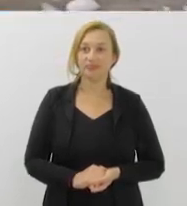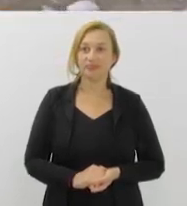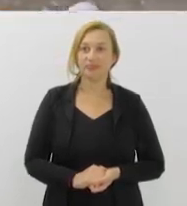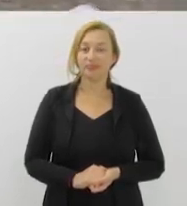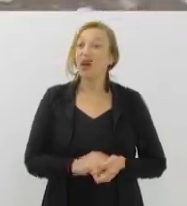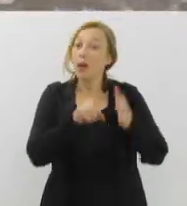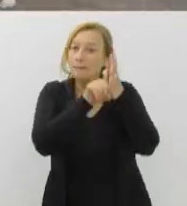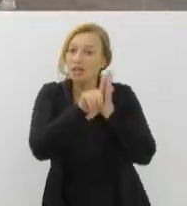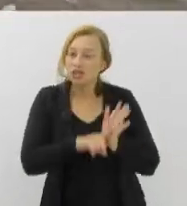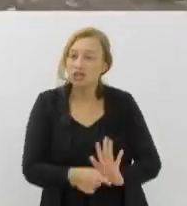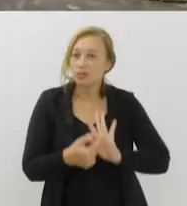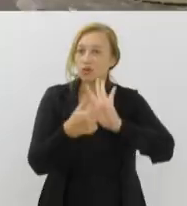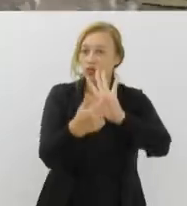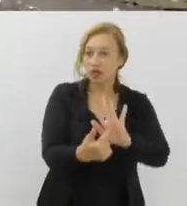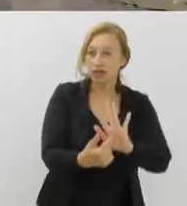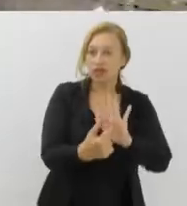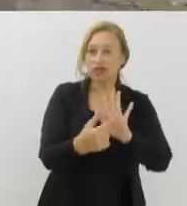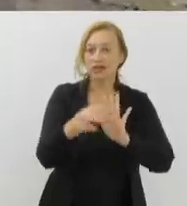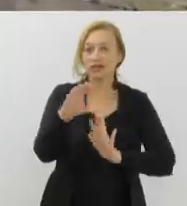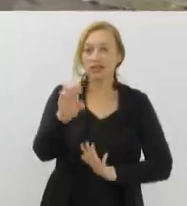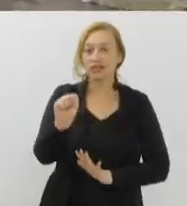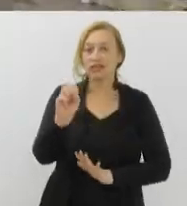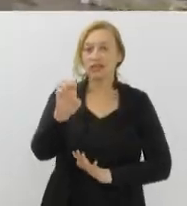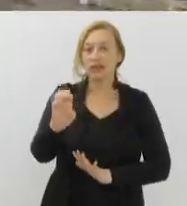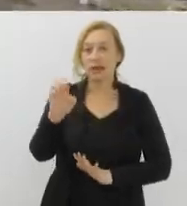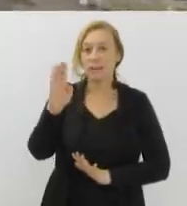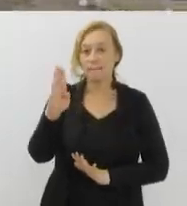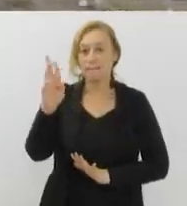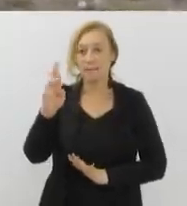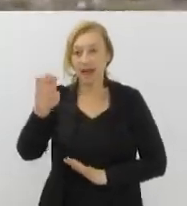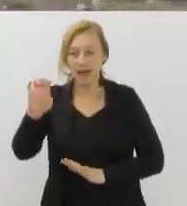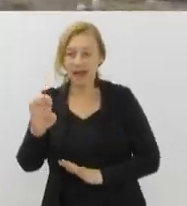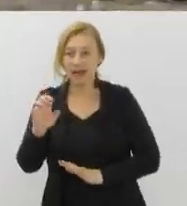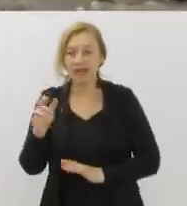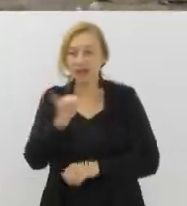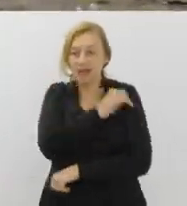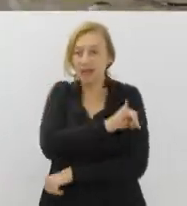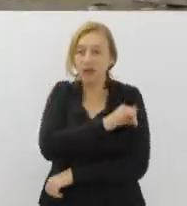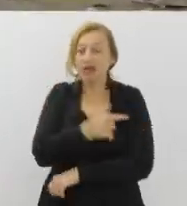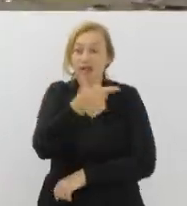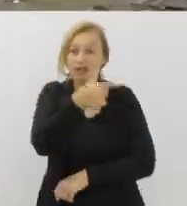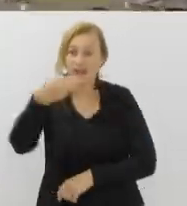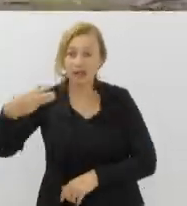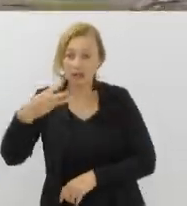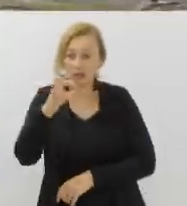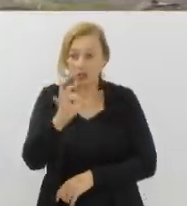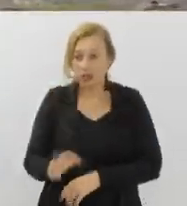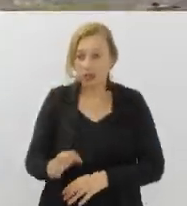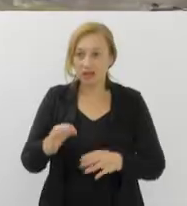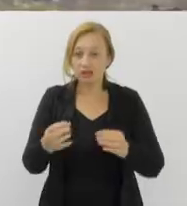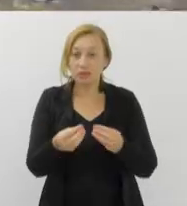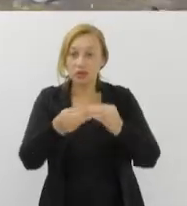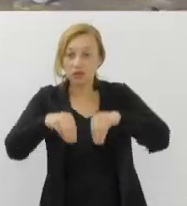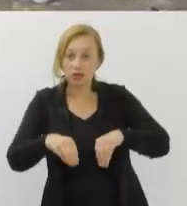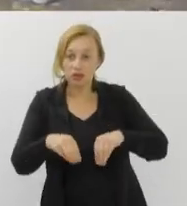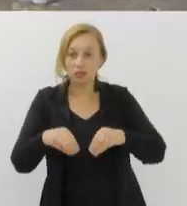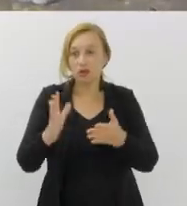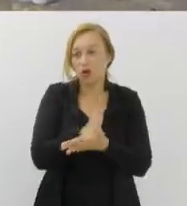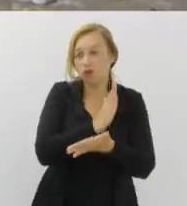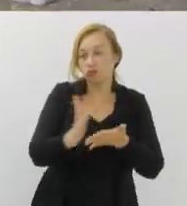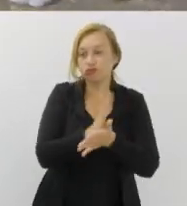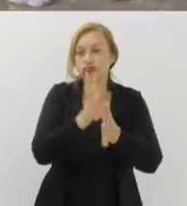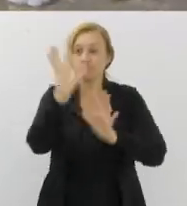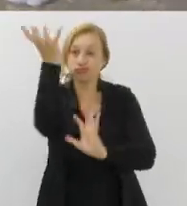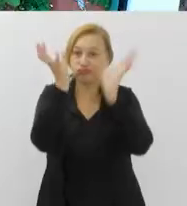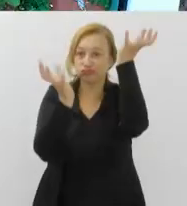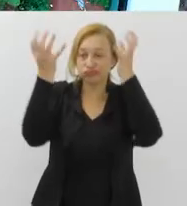Pesquisa realizada pelo Sebrae Rio revela que 13% das empresas do Estado consideram ter sido afetadas por algum evento climático nos últimos 12